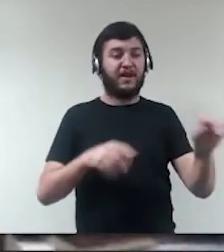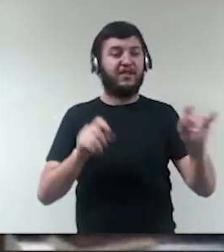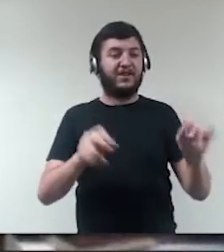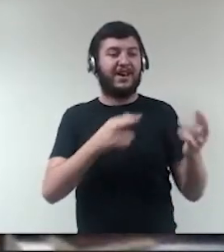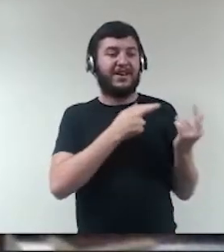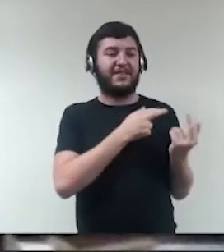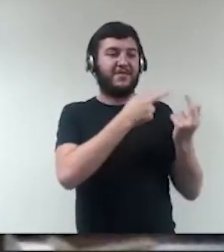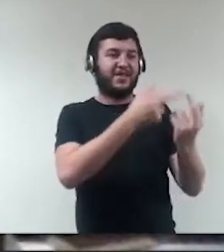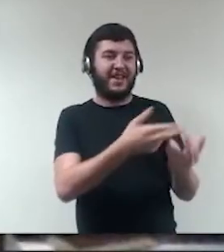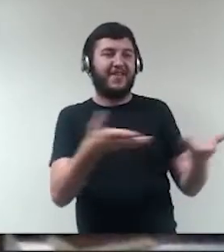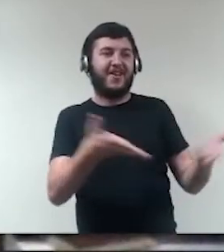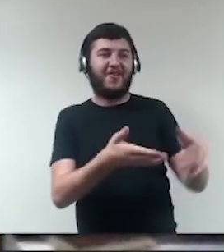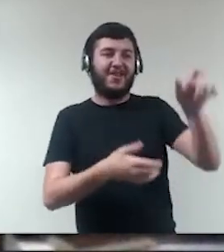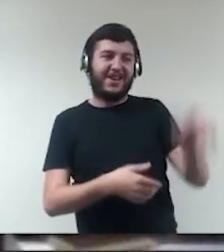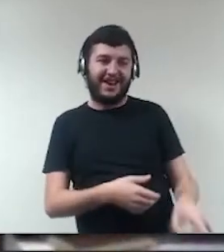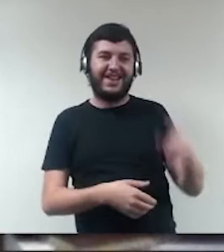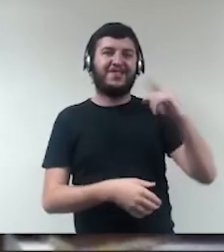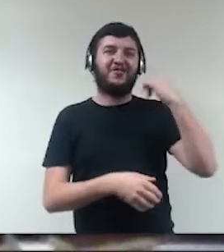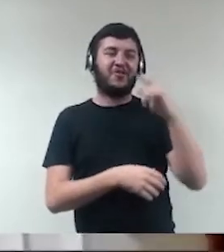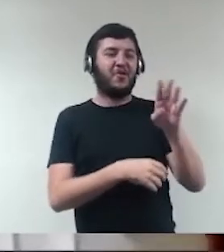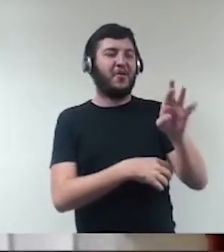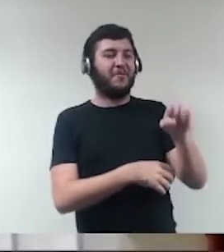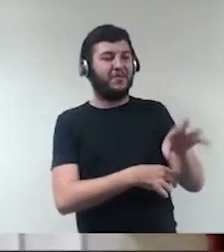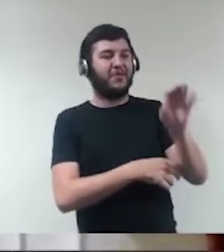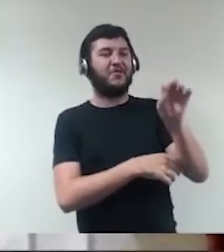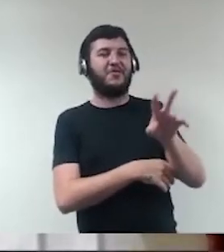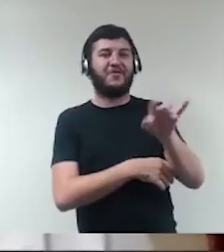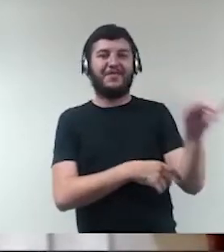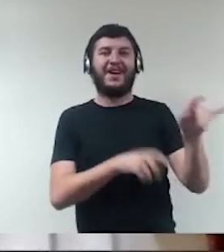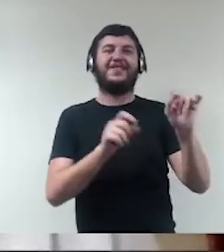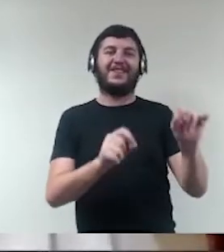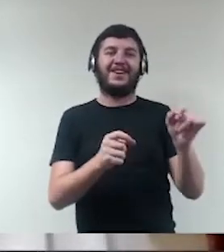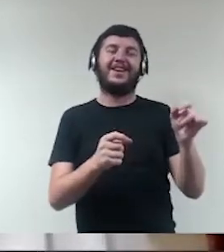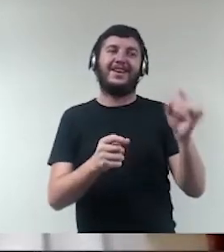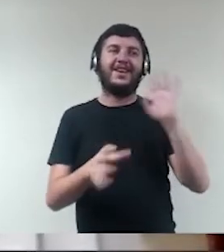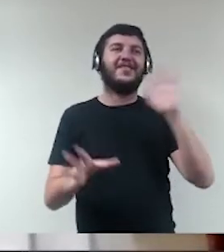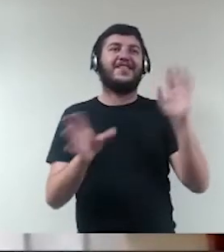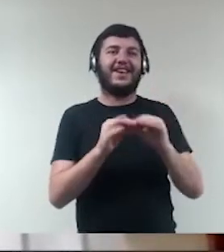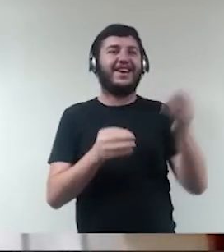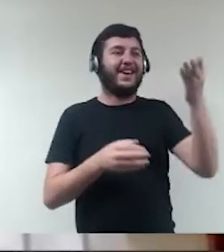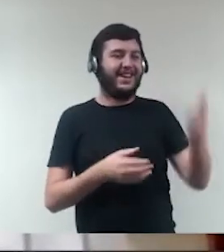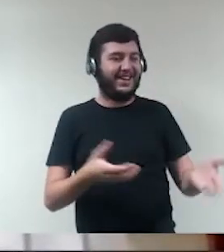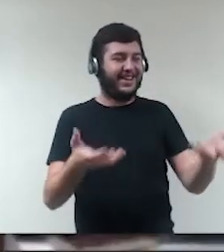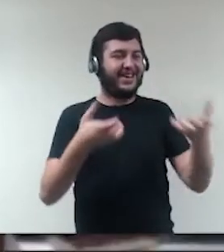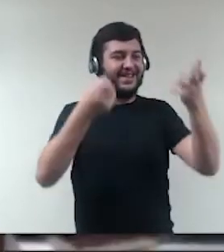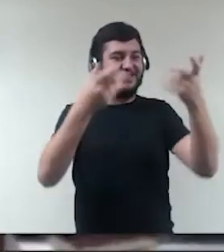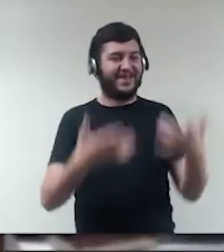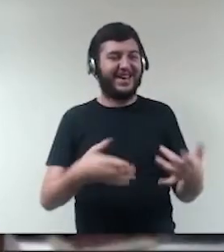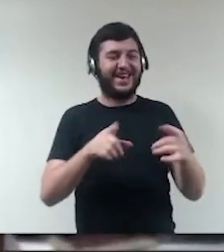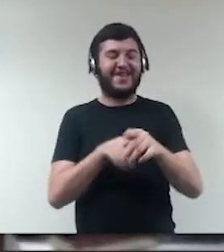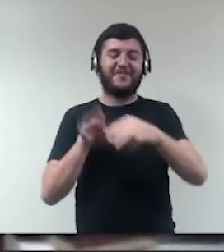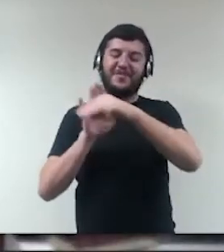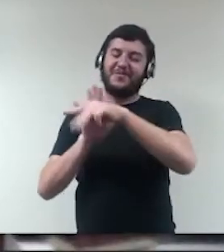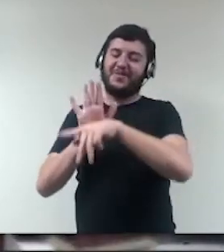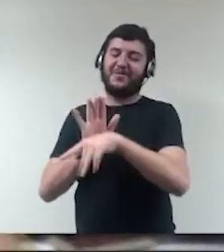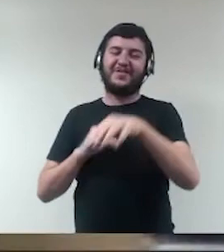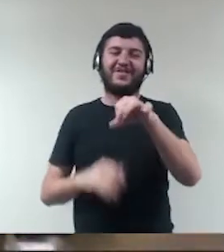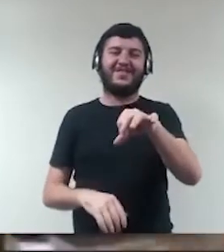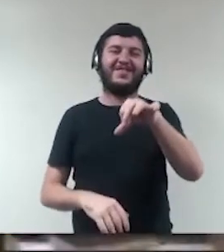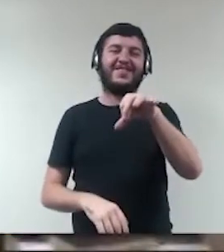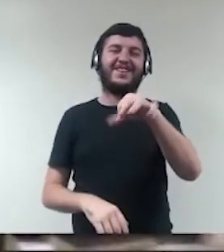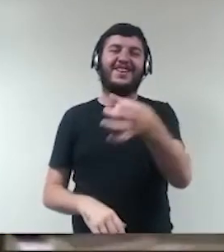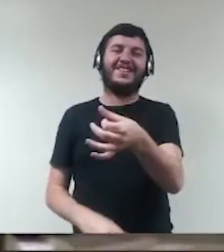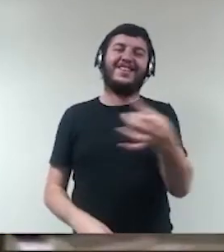para a mão do doutor Bruno. Eu sei que ele quer falar sobre a medida provisória 966, que